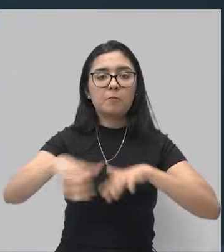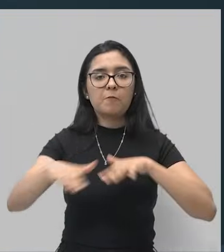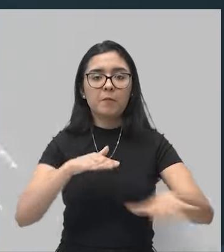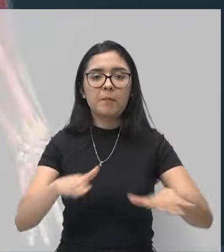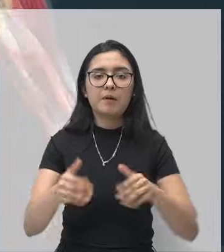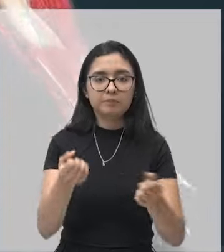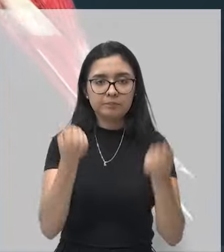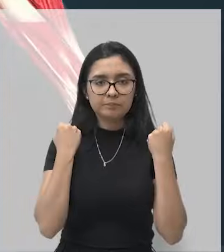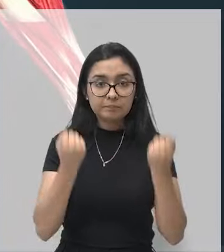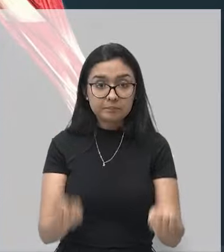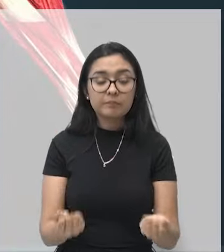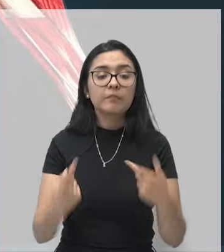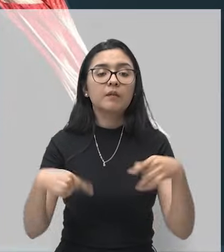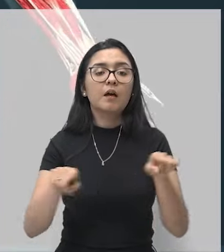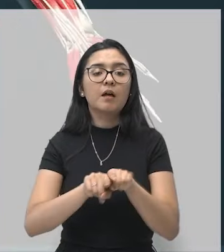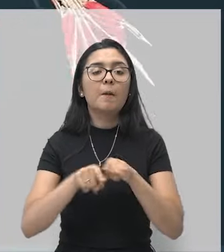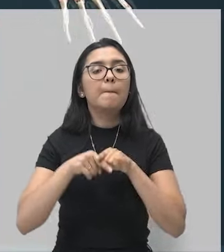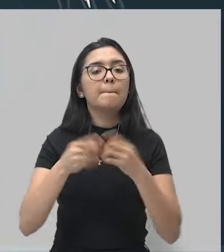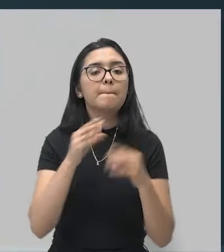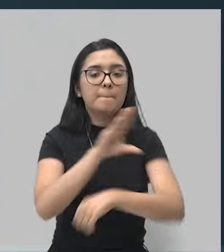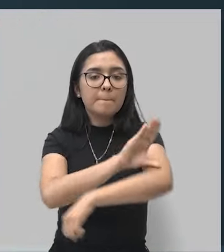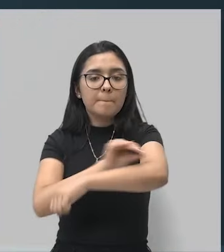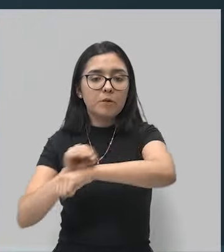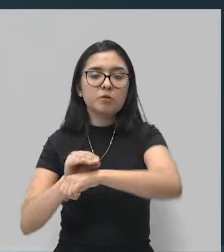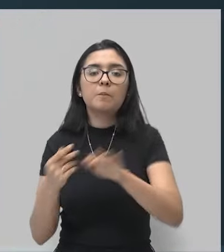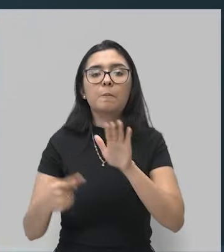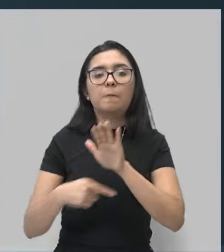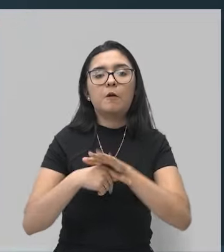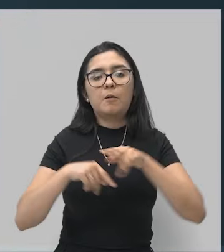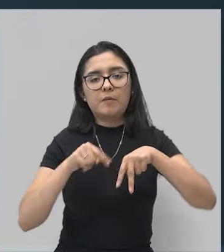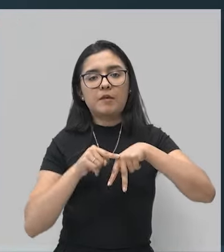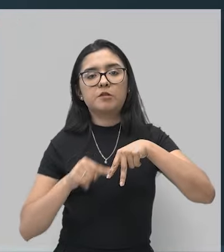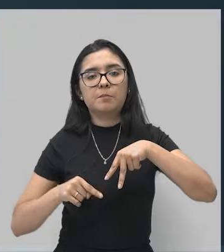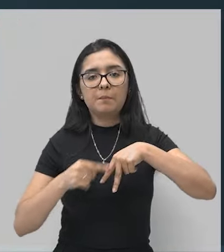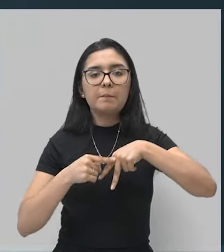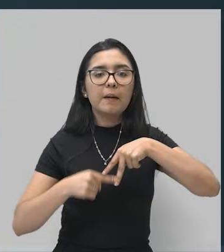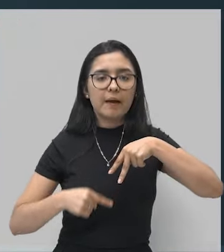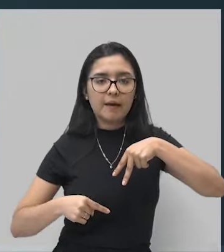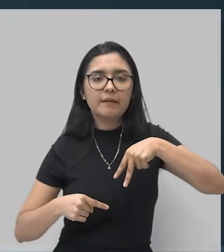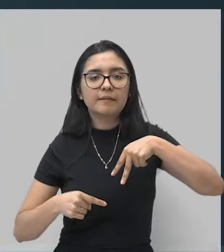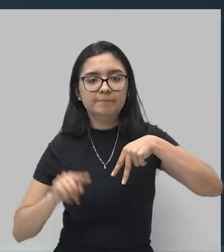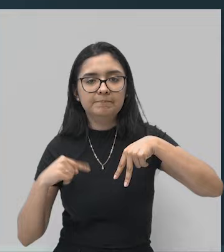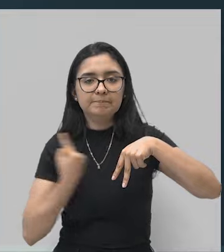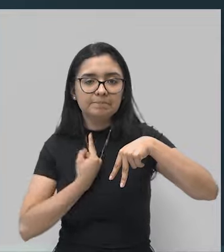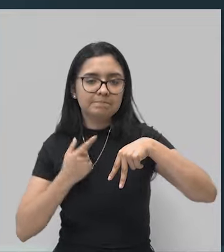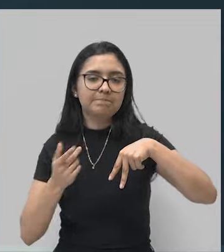E os nossos músculos das pernas, certo?